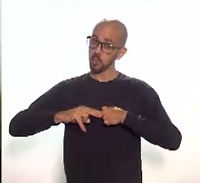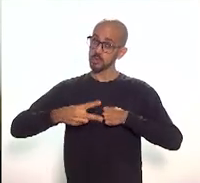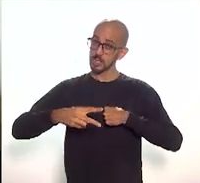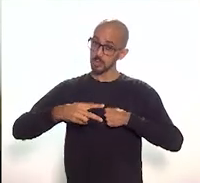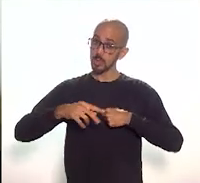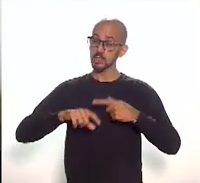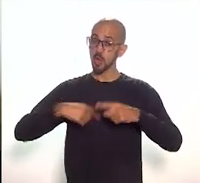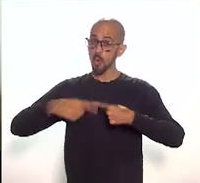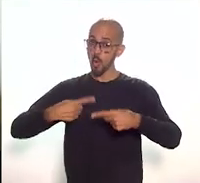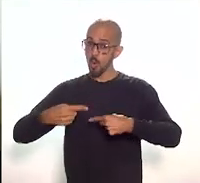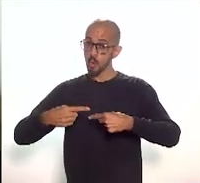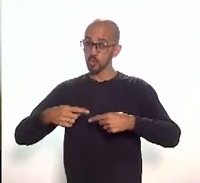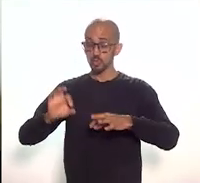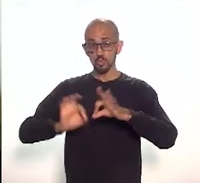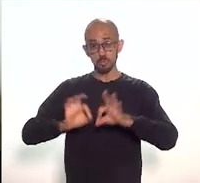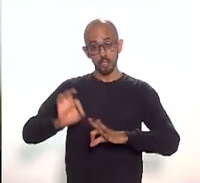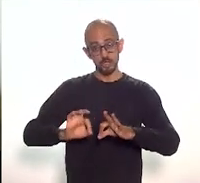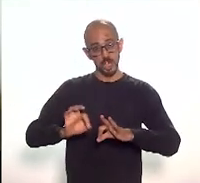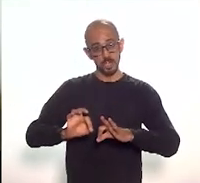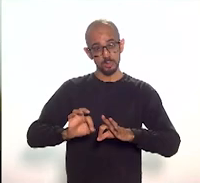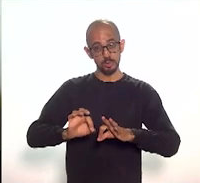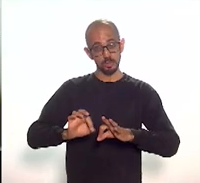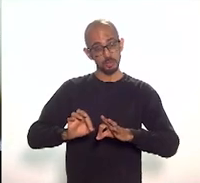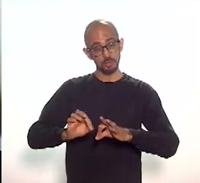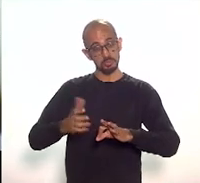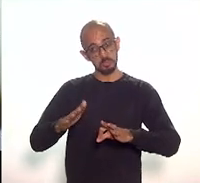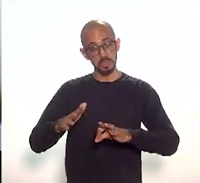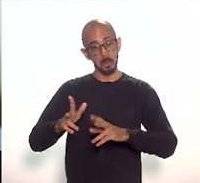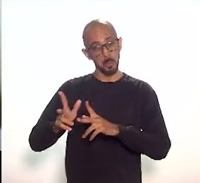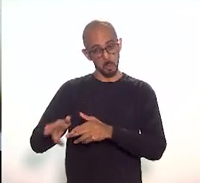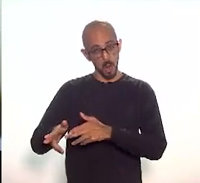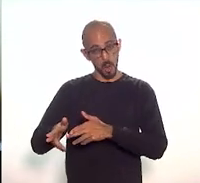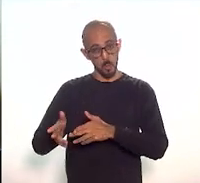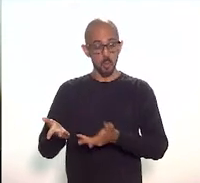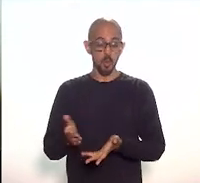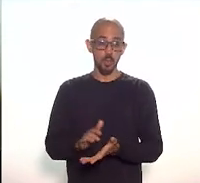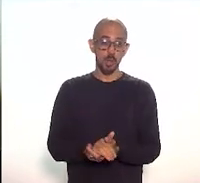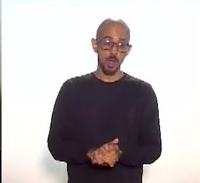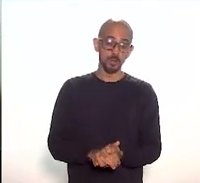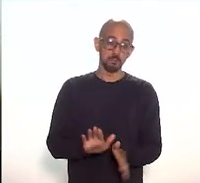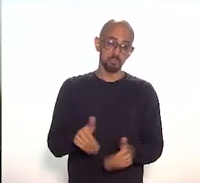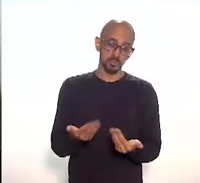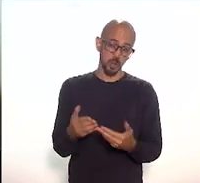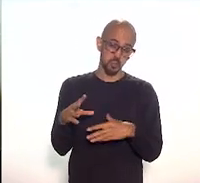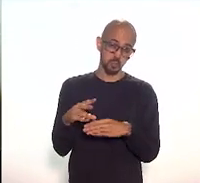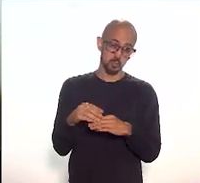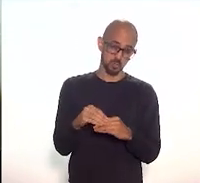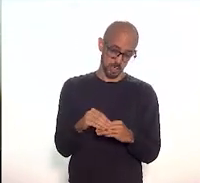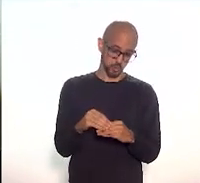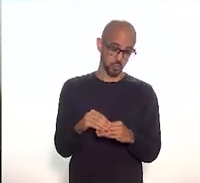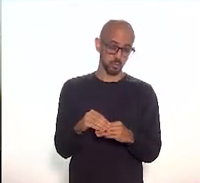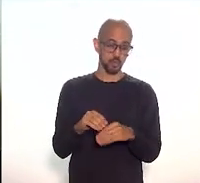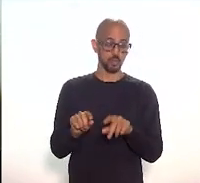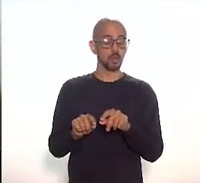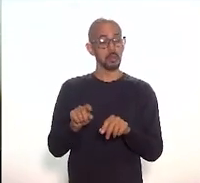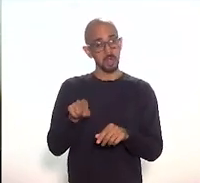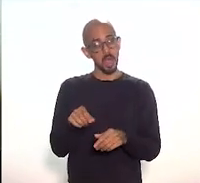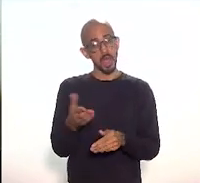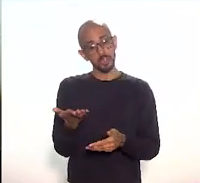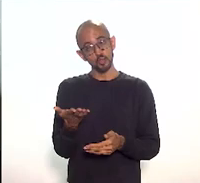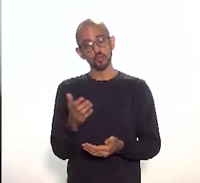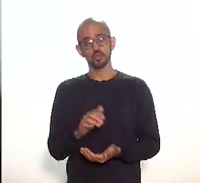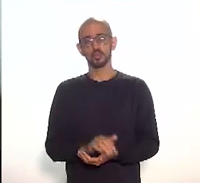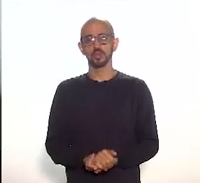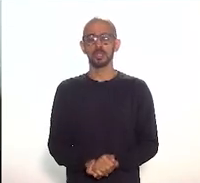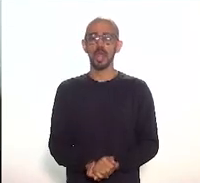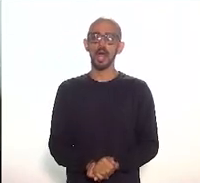projetos similares. Eu acho que, sinteticamente, deputado Elmar Coelho, é isso. Agradeço